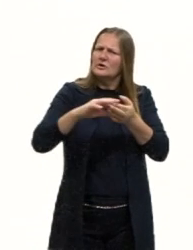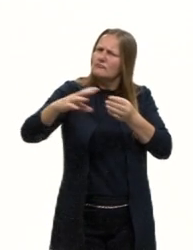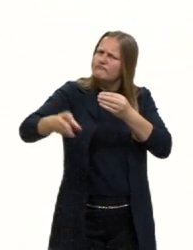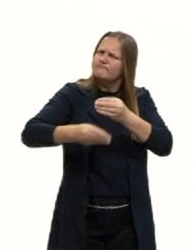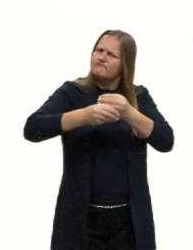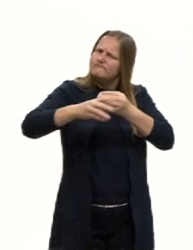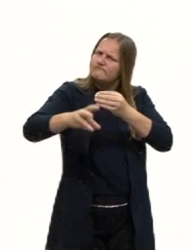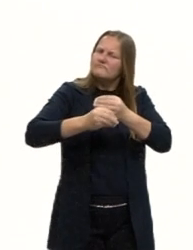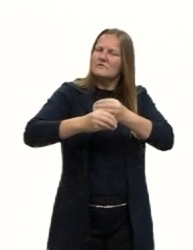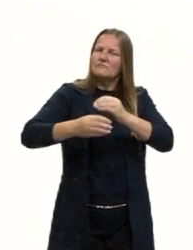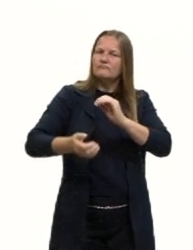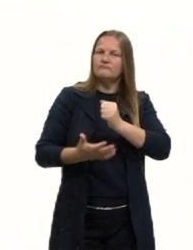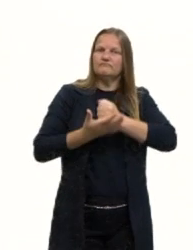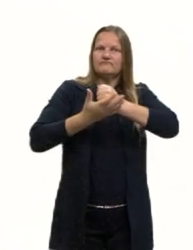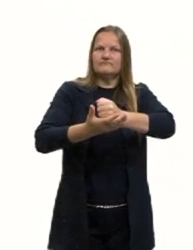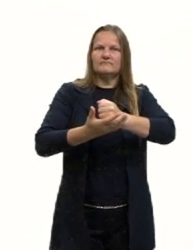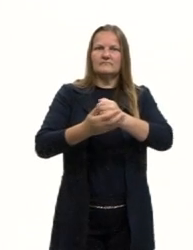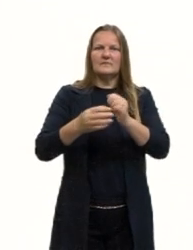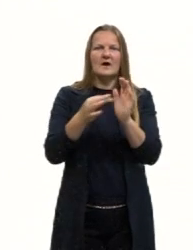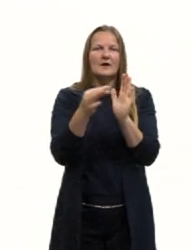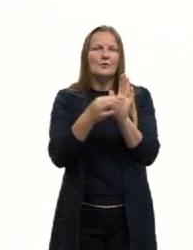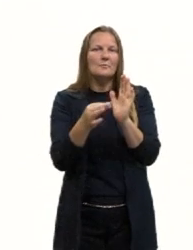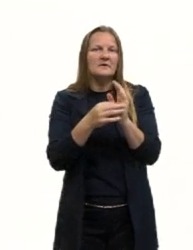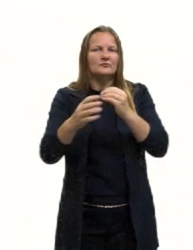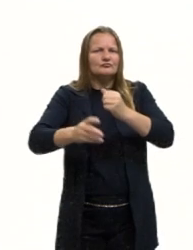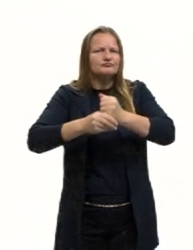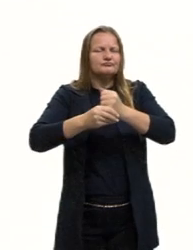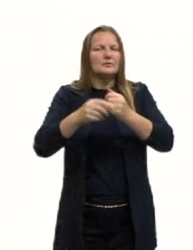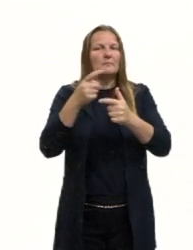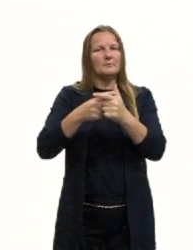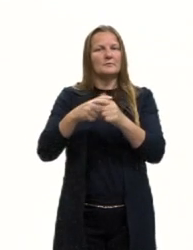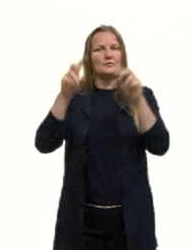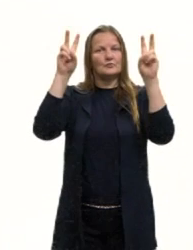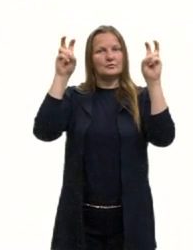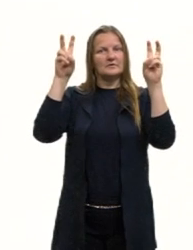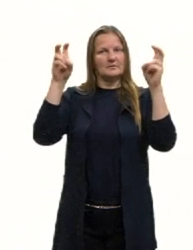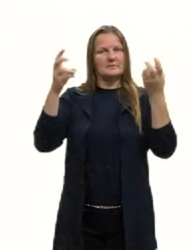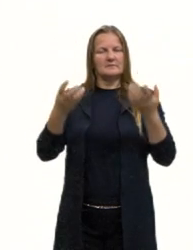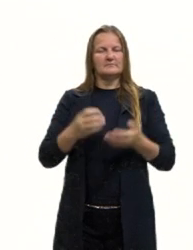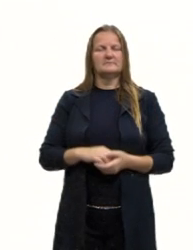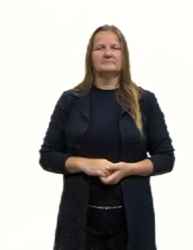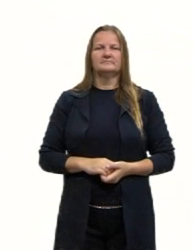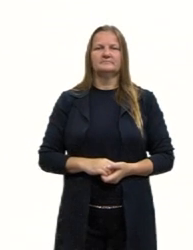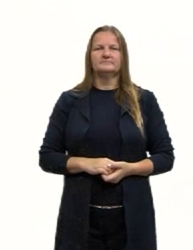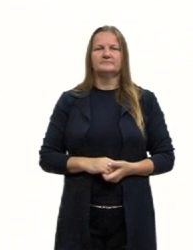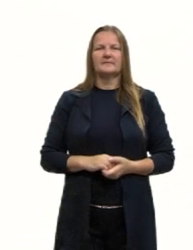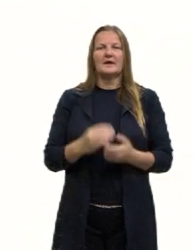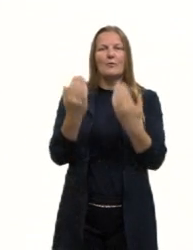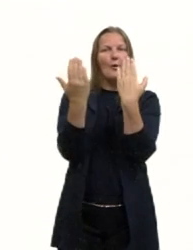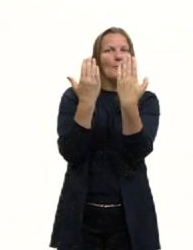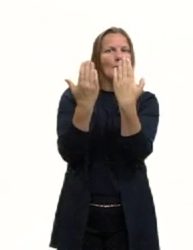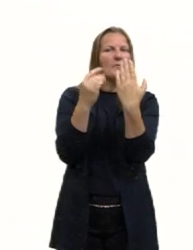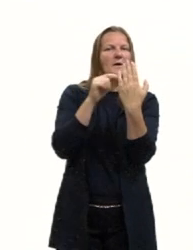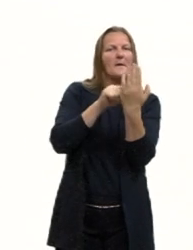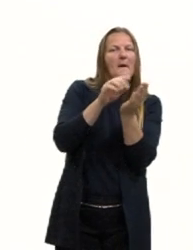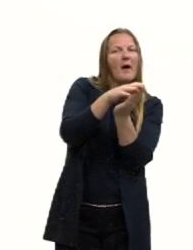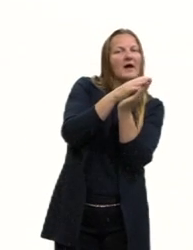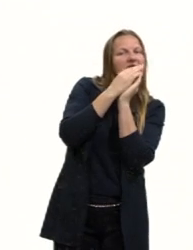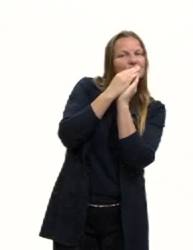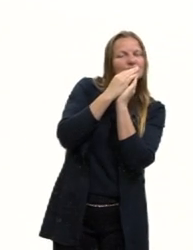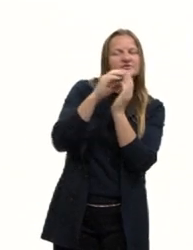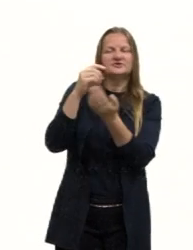os argumentos escolhidos para a problematização do tema. Então, a mágica desse